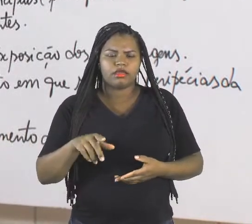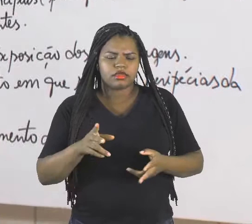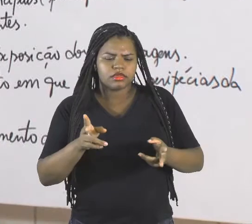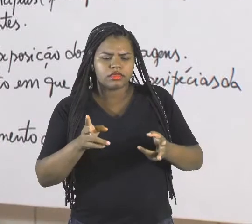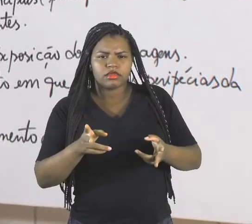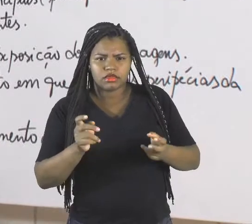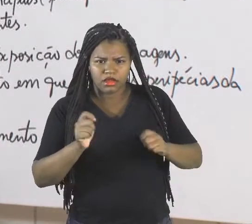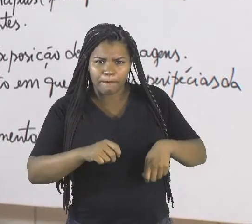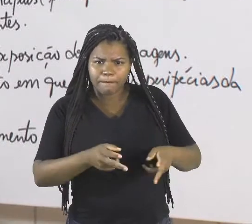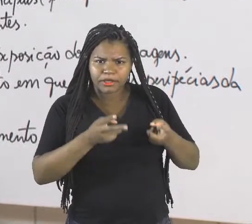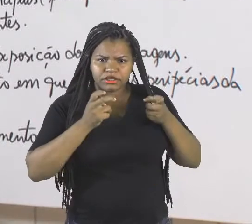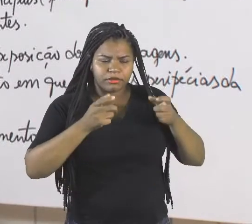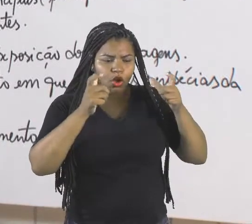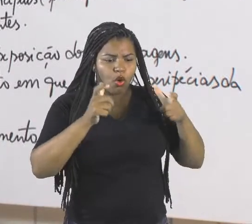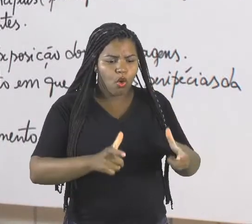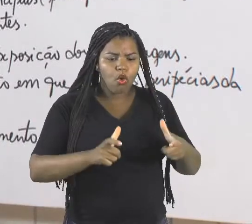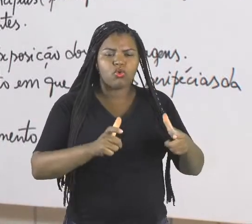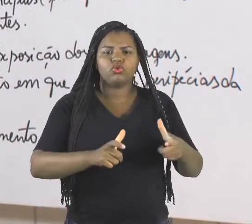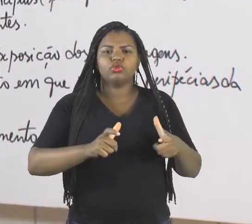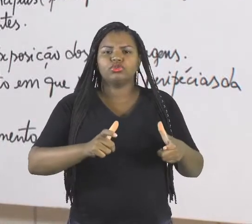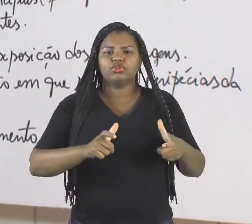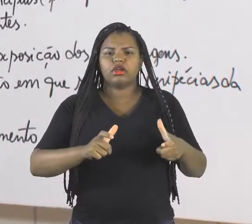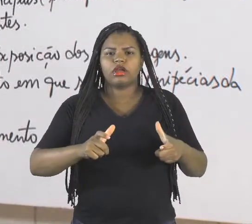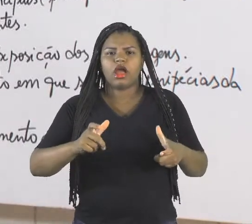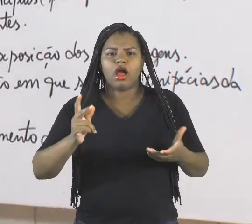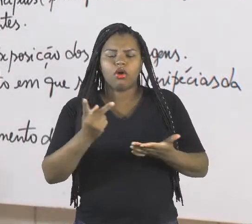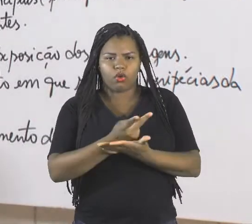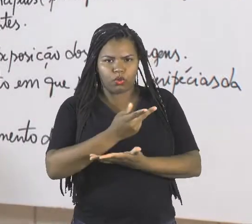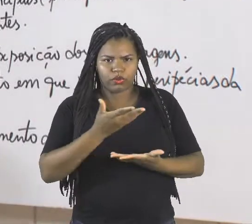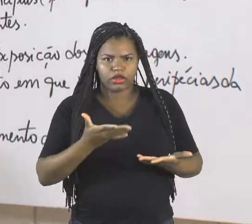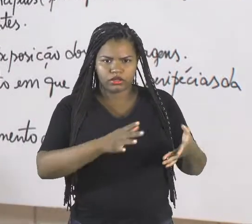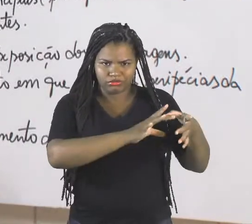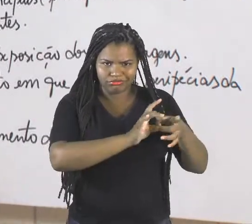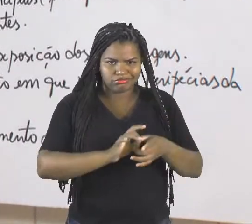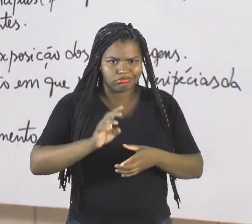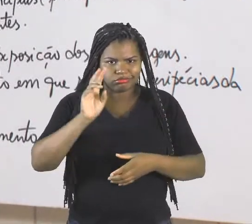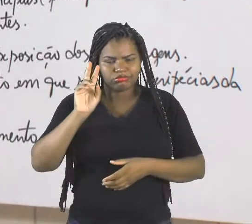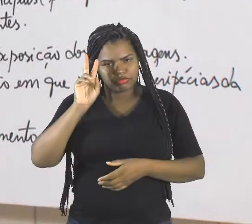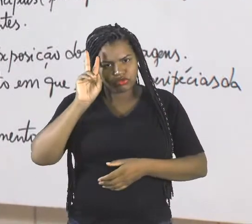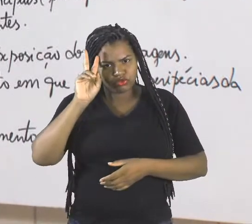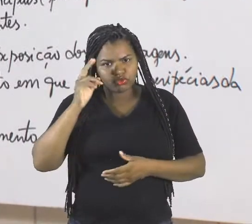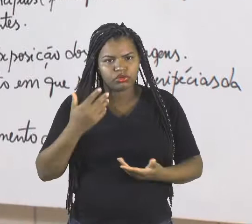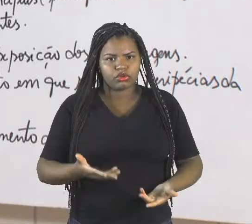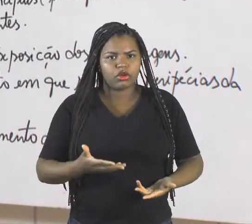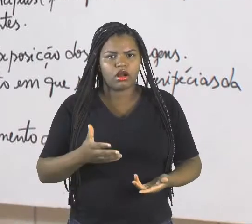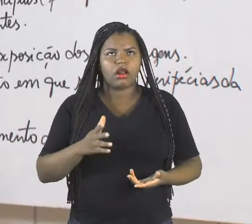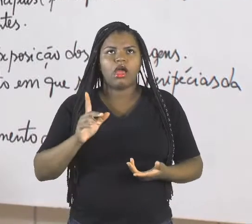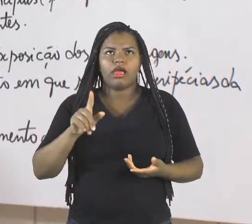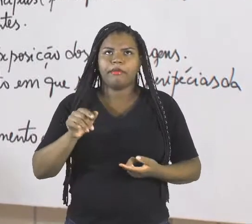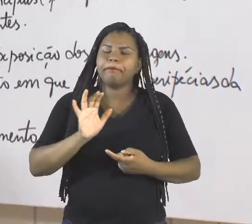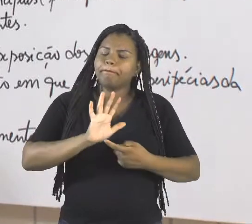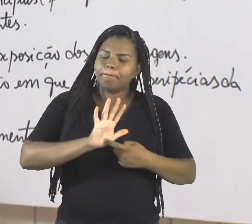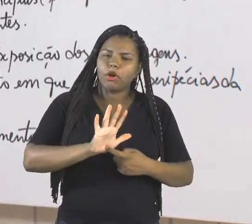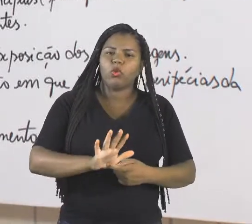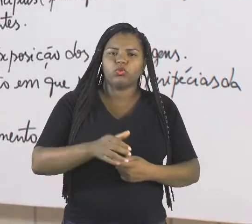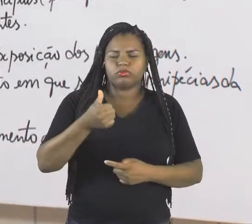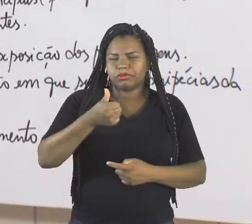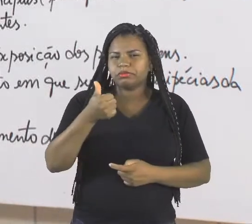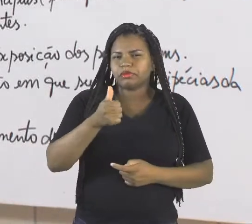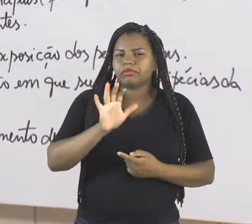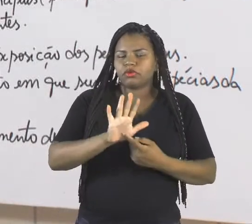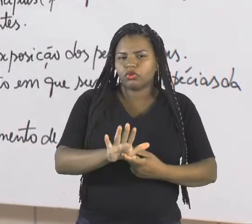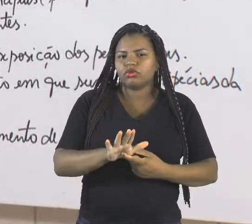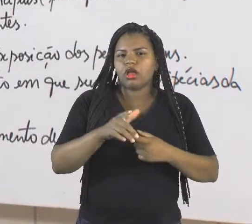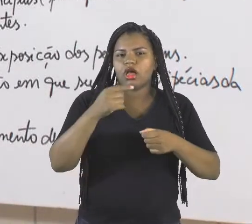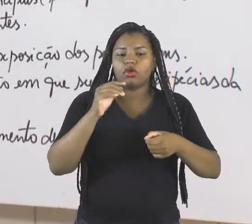da cena? Sim. Lá na primeira fala dele indica que foi numa noite na cidade de quê?